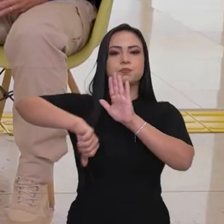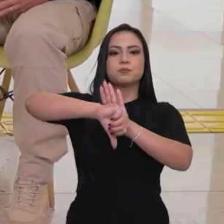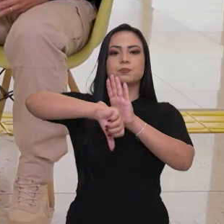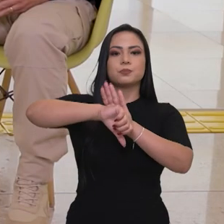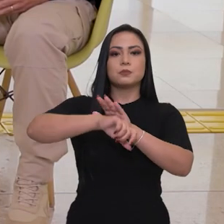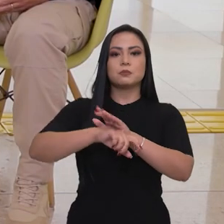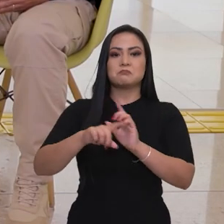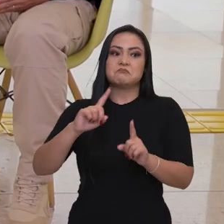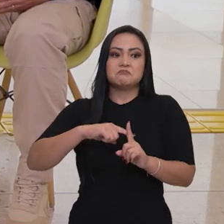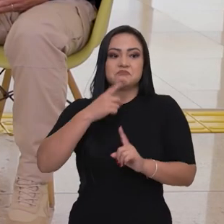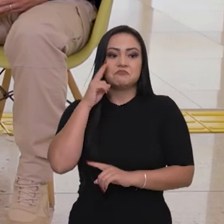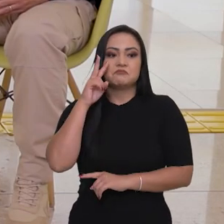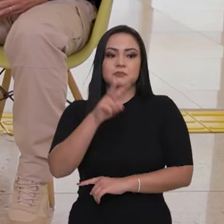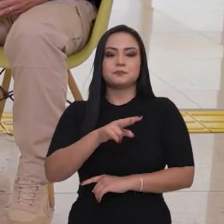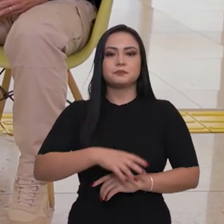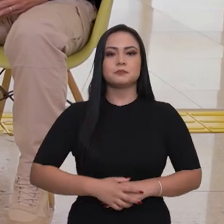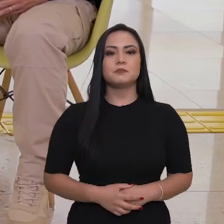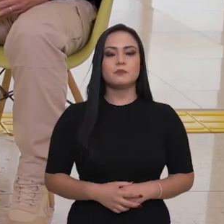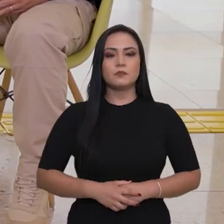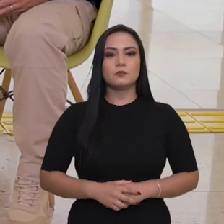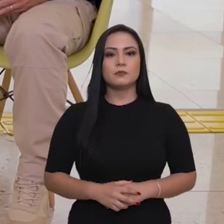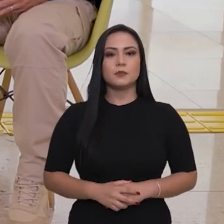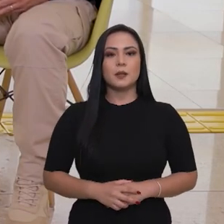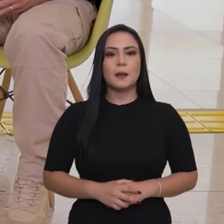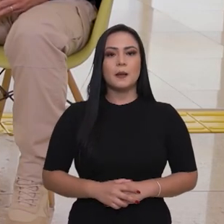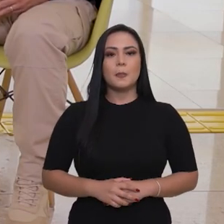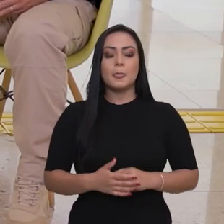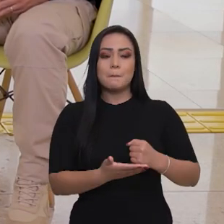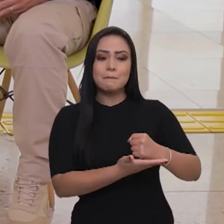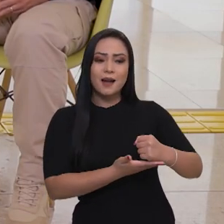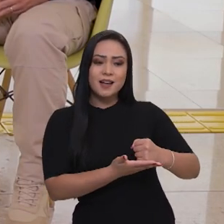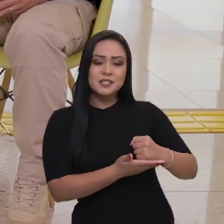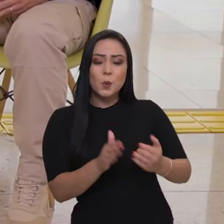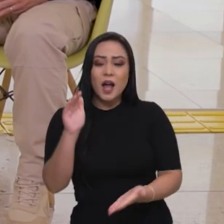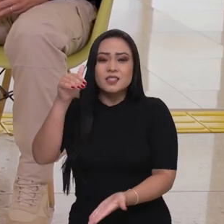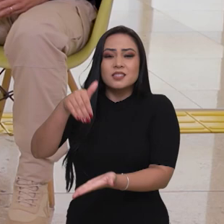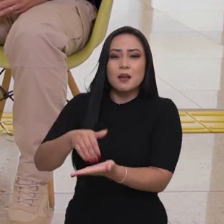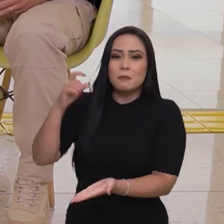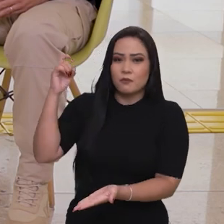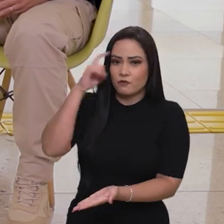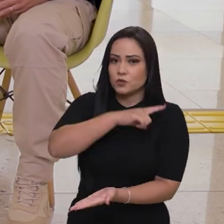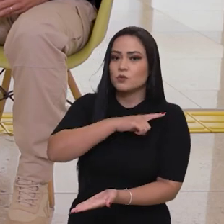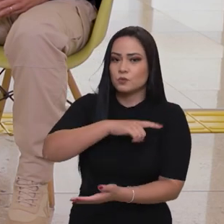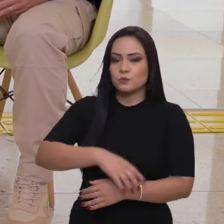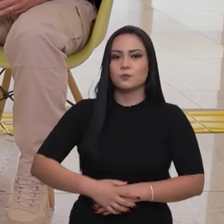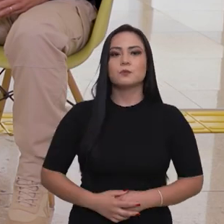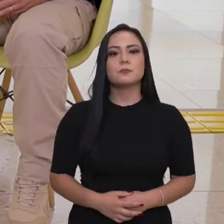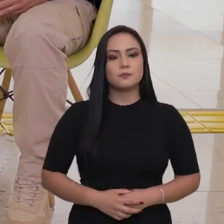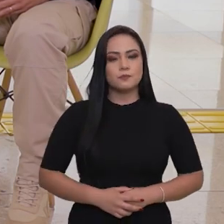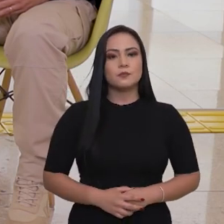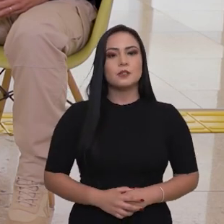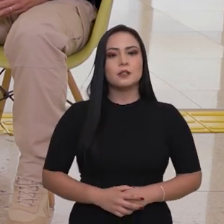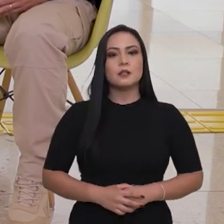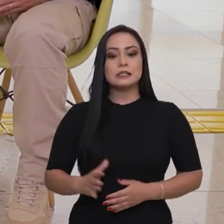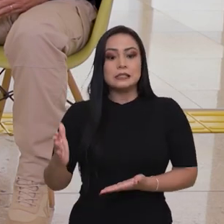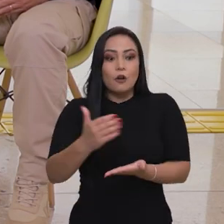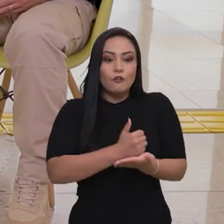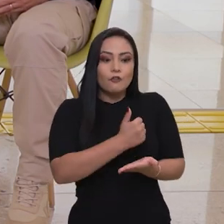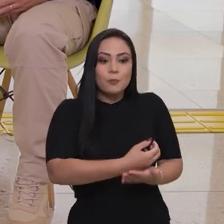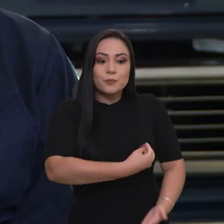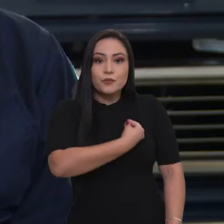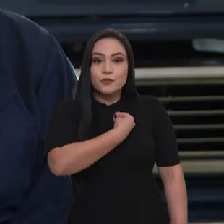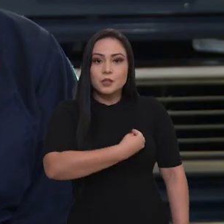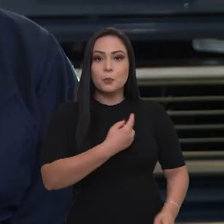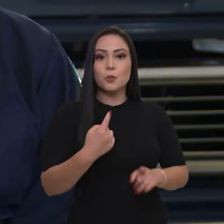mais aparelhadas. A polícia hoje... mais básico ao mais complexo. mais básico ao mais complexo. Salvamos